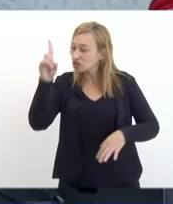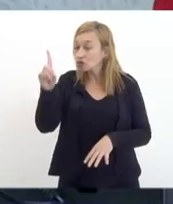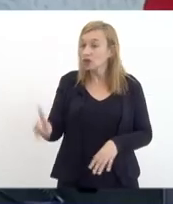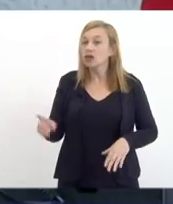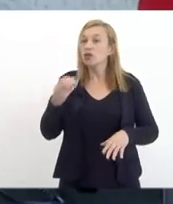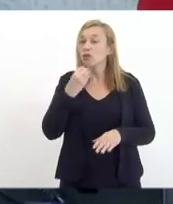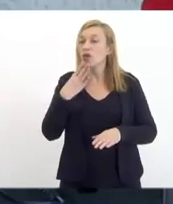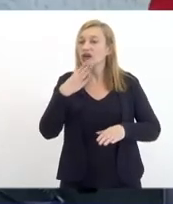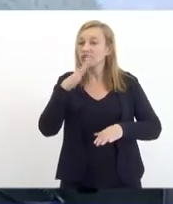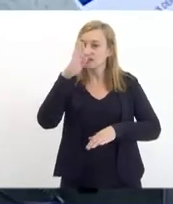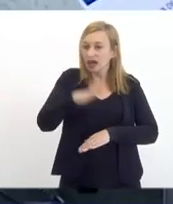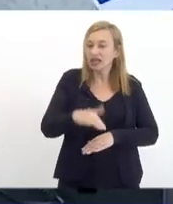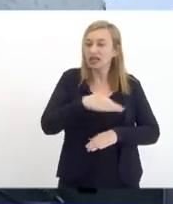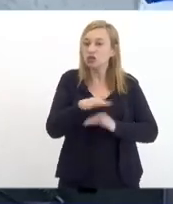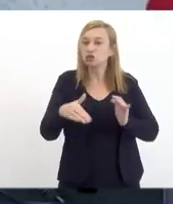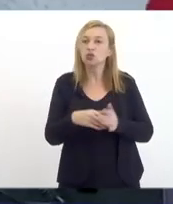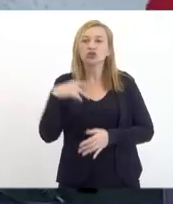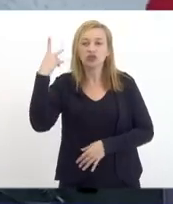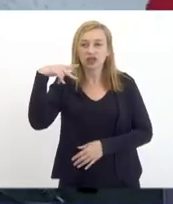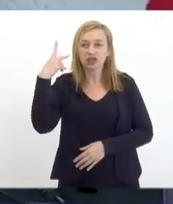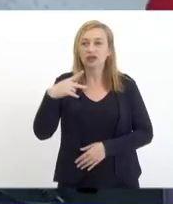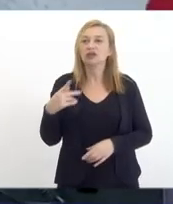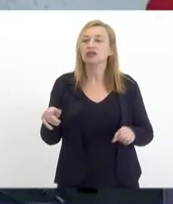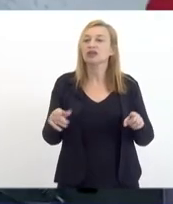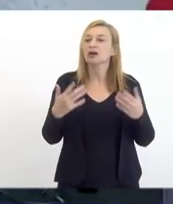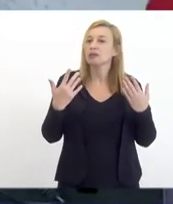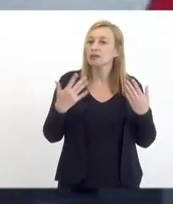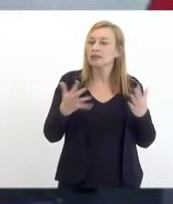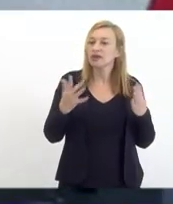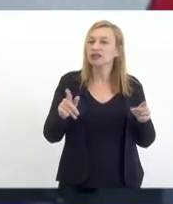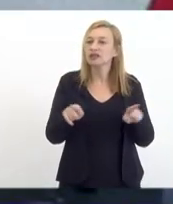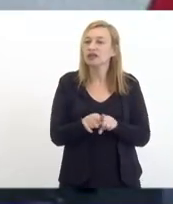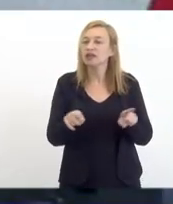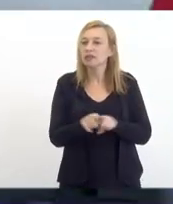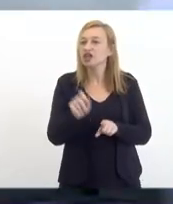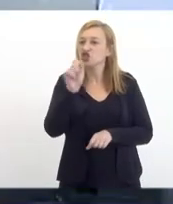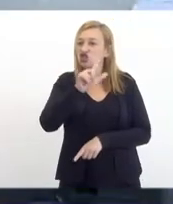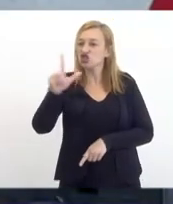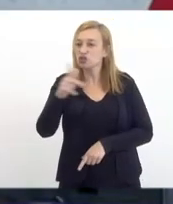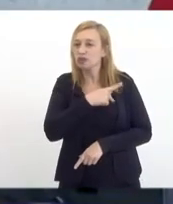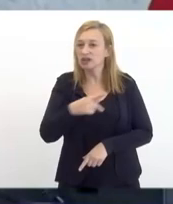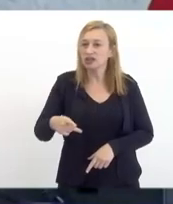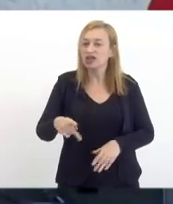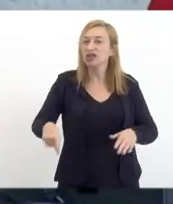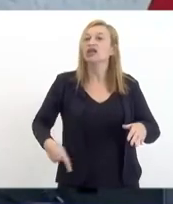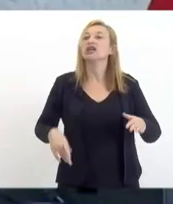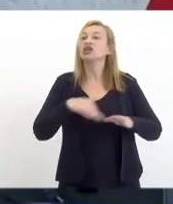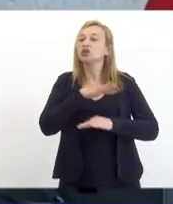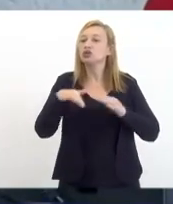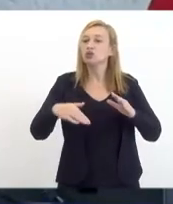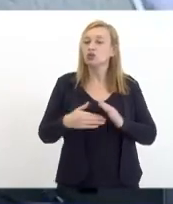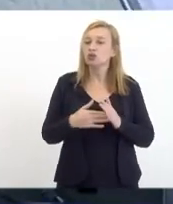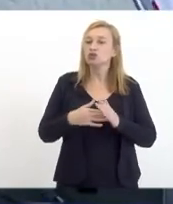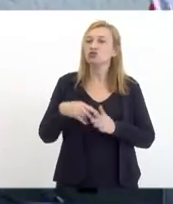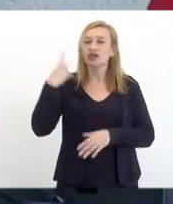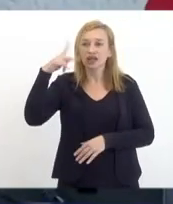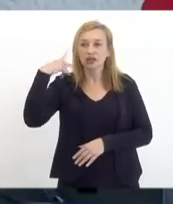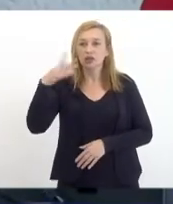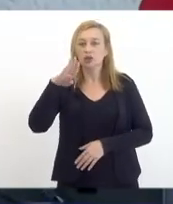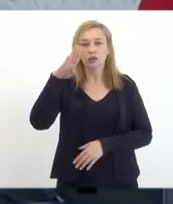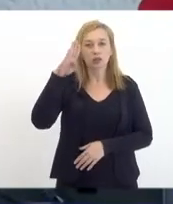a todos os vereadores saudando o presidente Gil Torres saudando todos os vereadores presentes principalmente